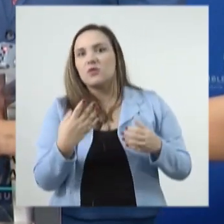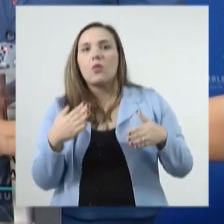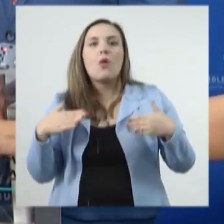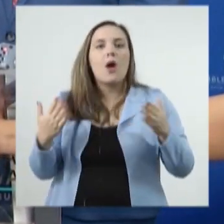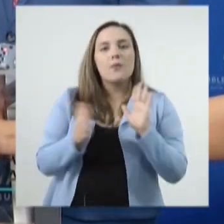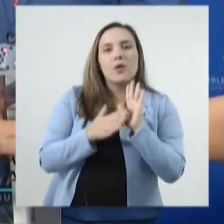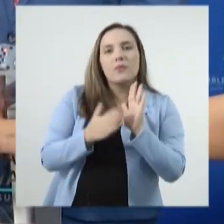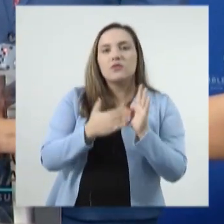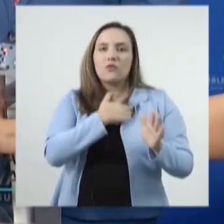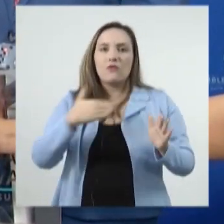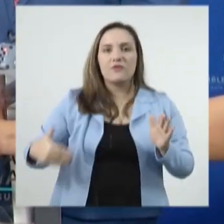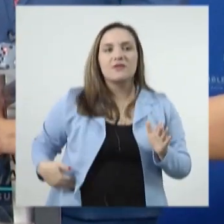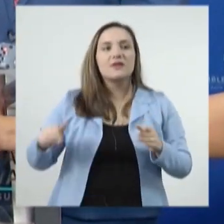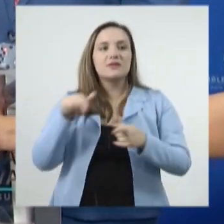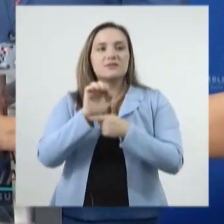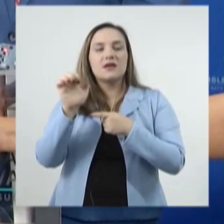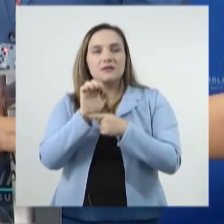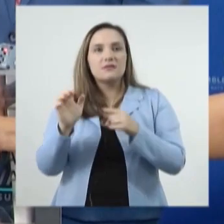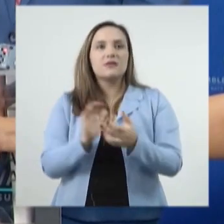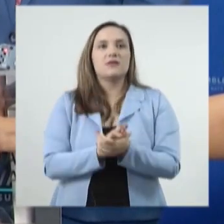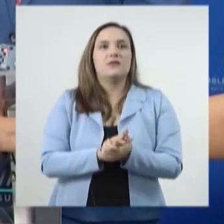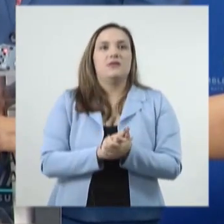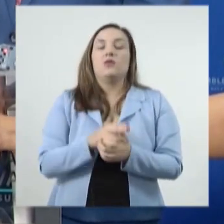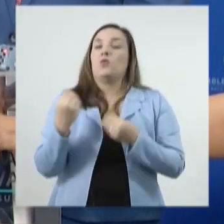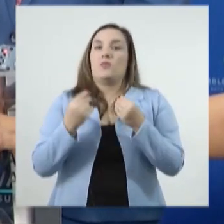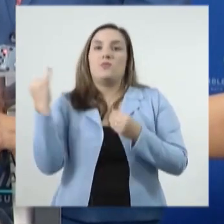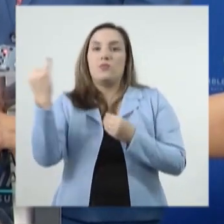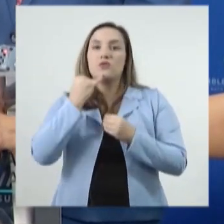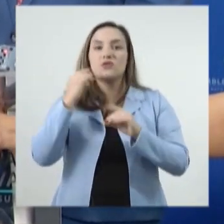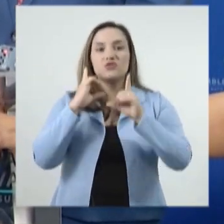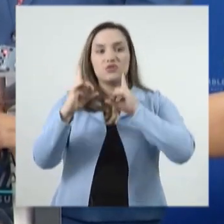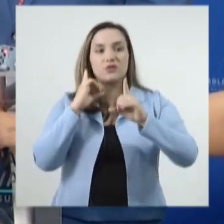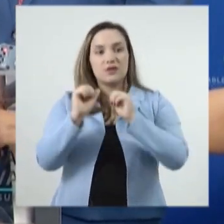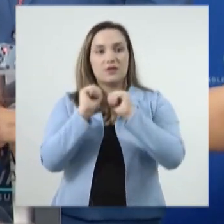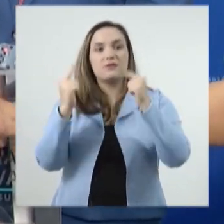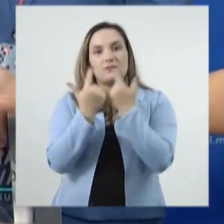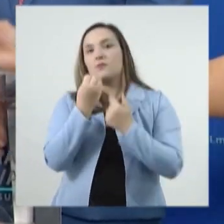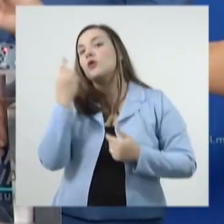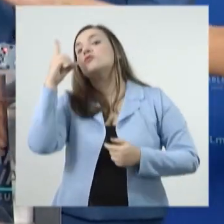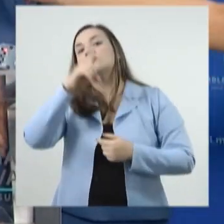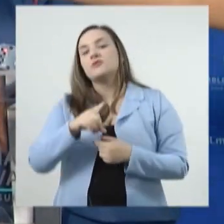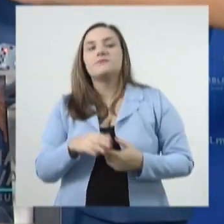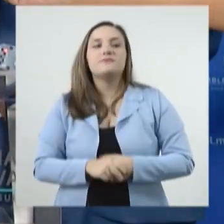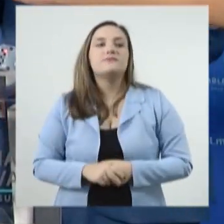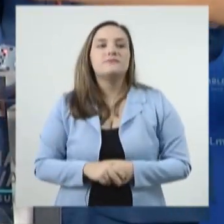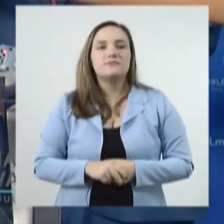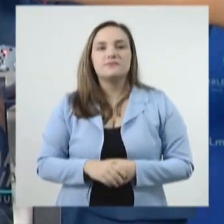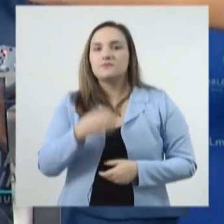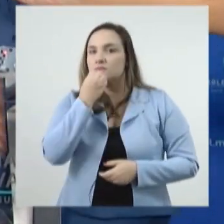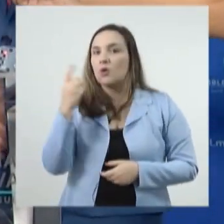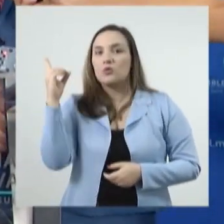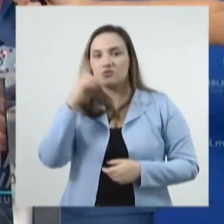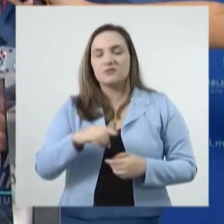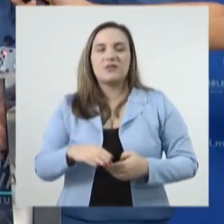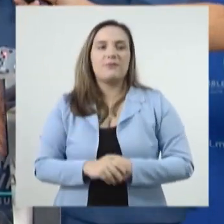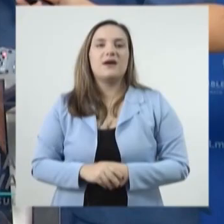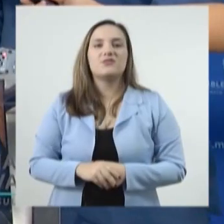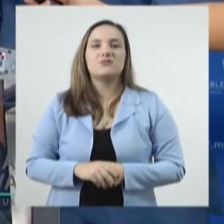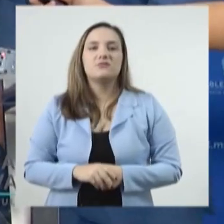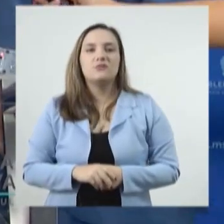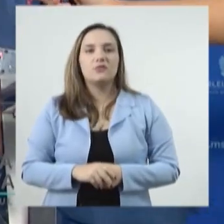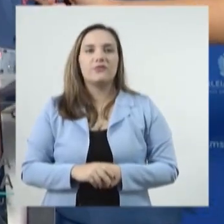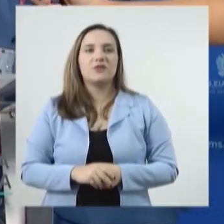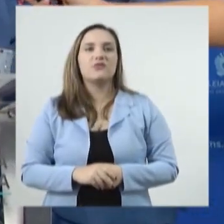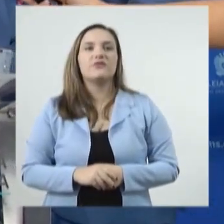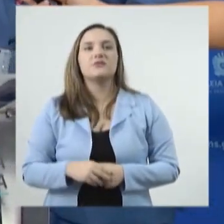ser para o governo do Estado, e a importância desse diálogo constante com a Assembleia Legislativa? Bom dia. Bom dia, bom dia a todos, a todas